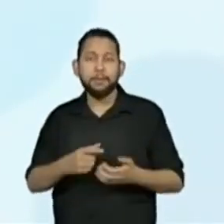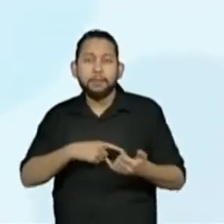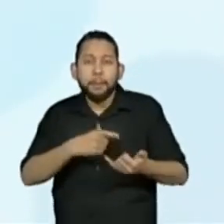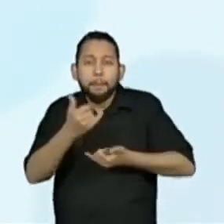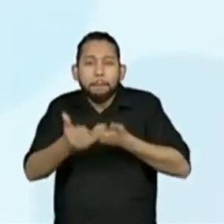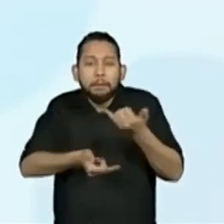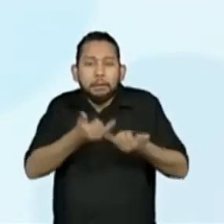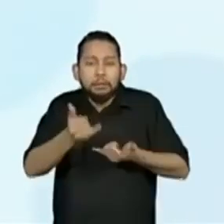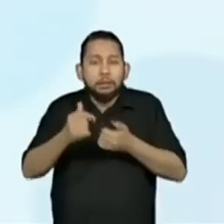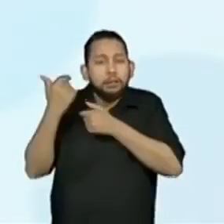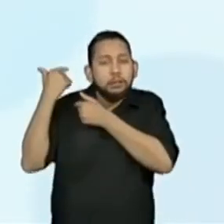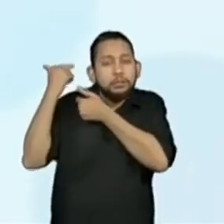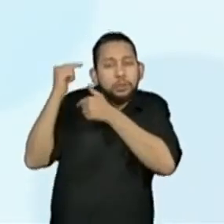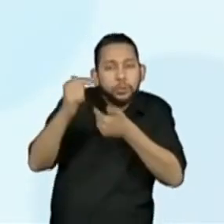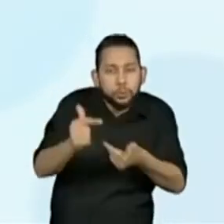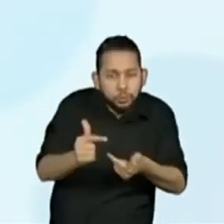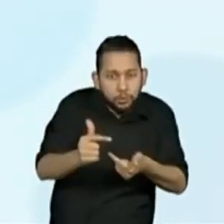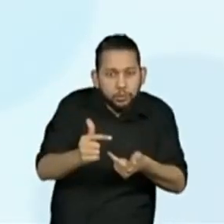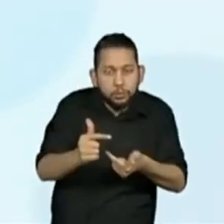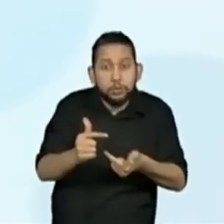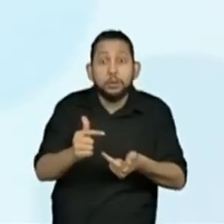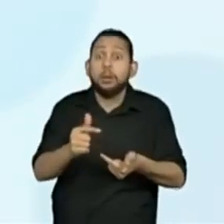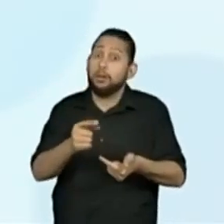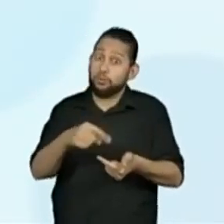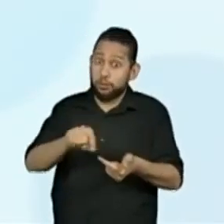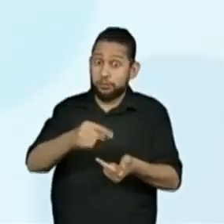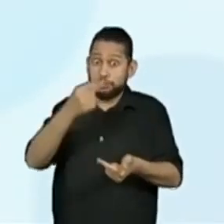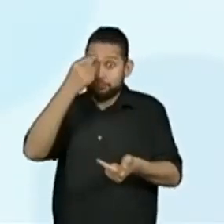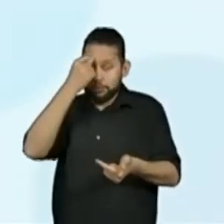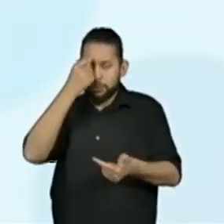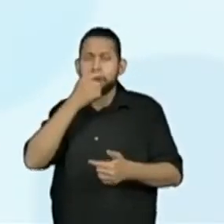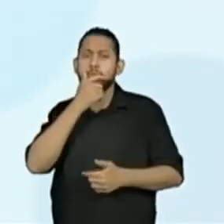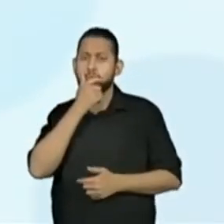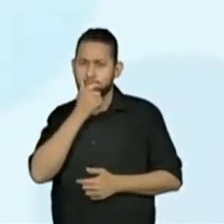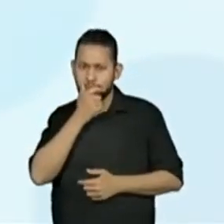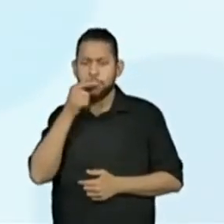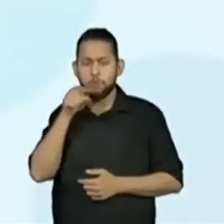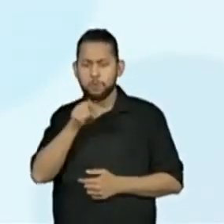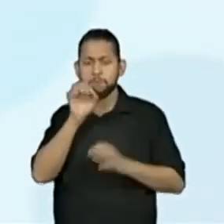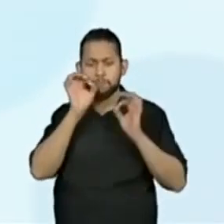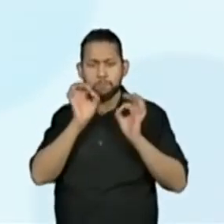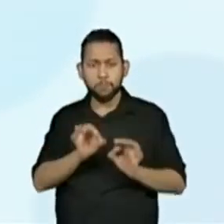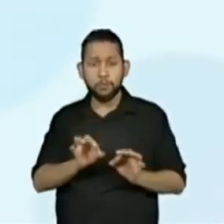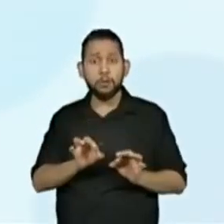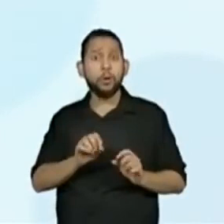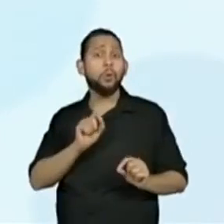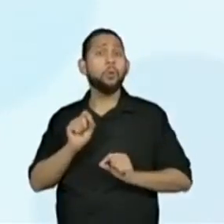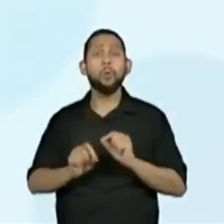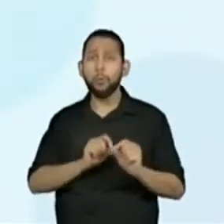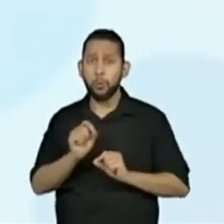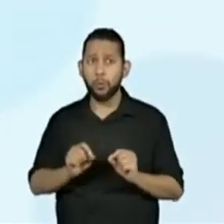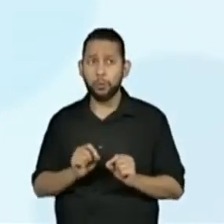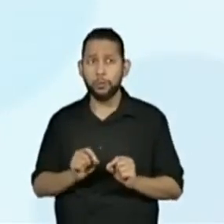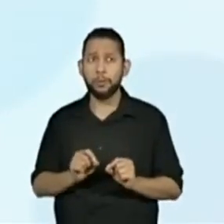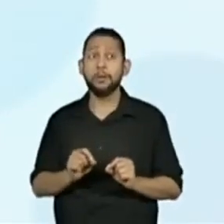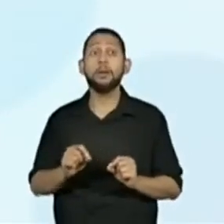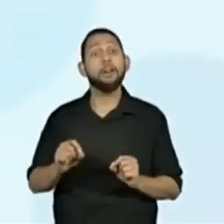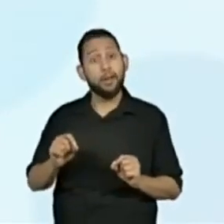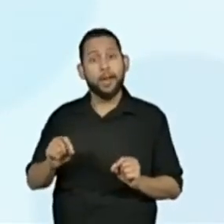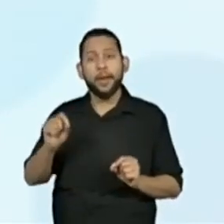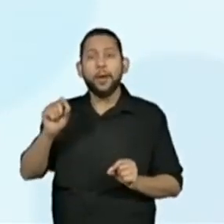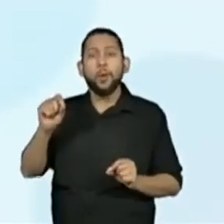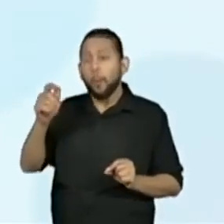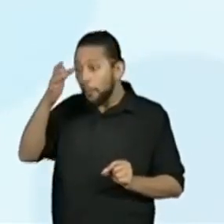tradicionais, as brincadeiras consideradas tradicionais, fazem parte da